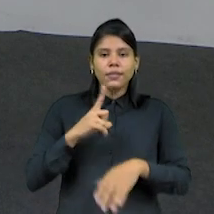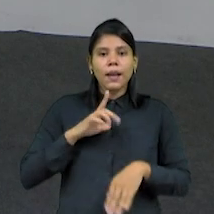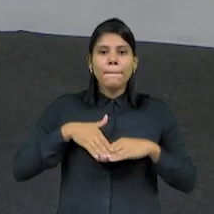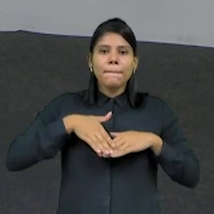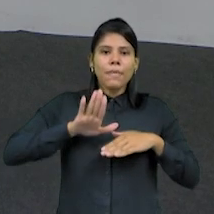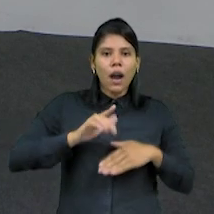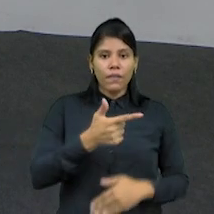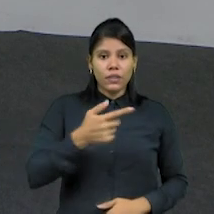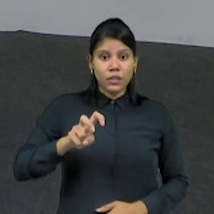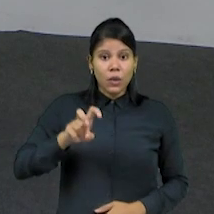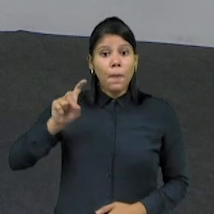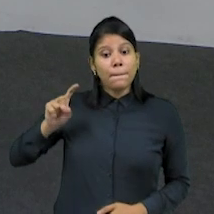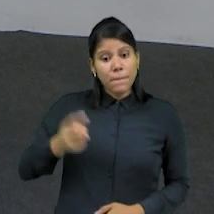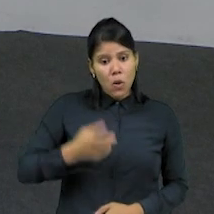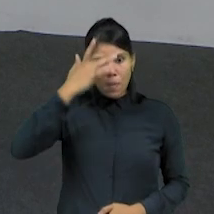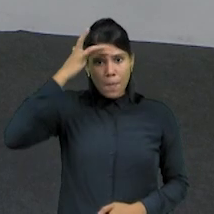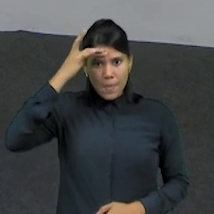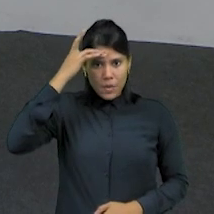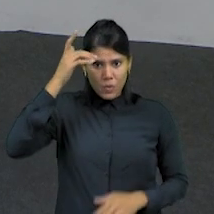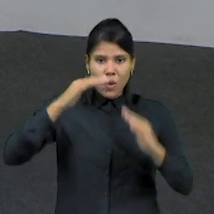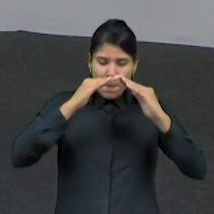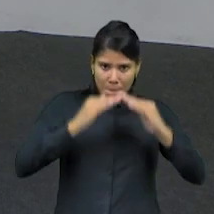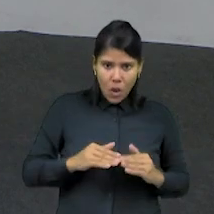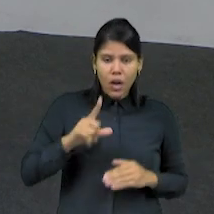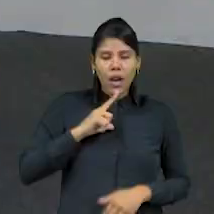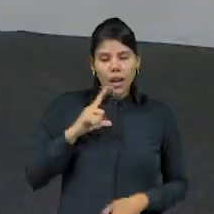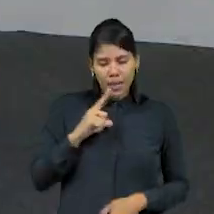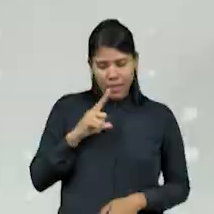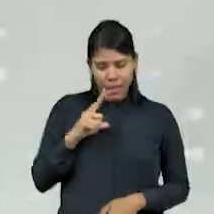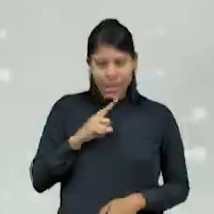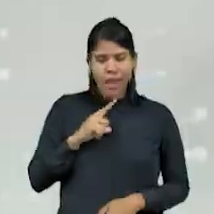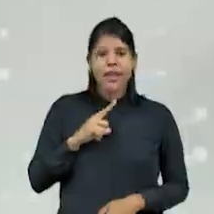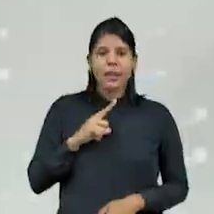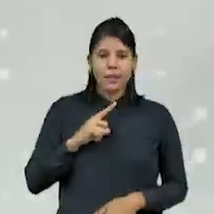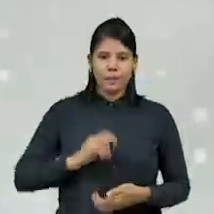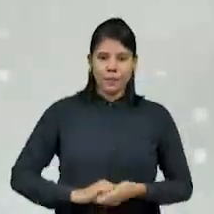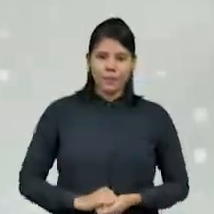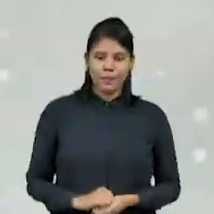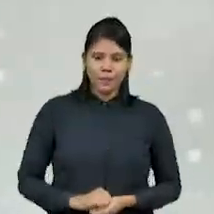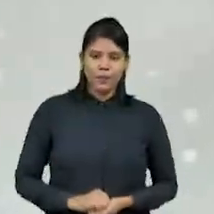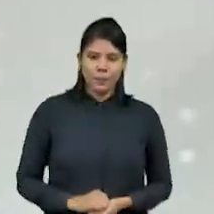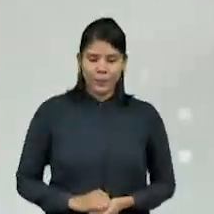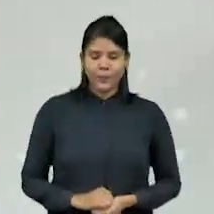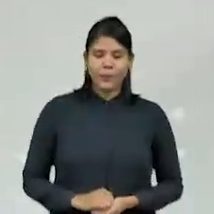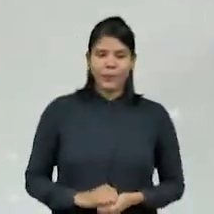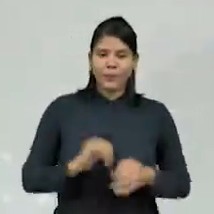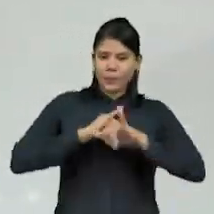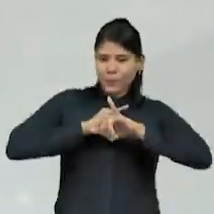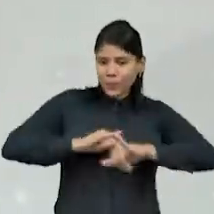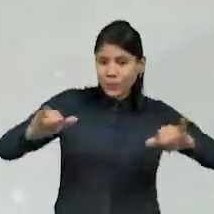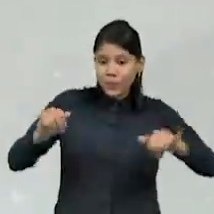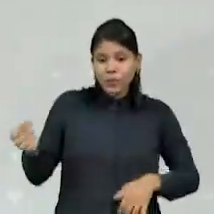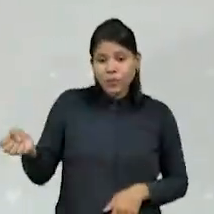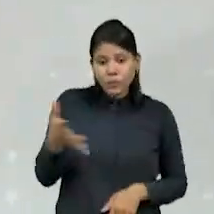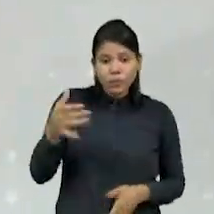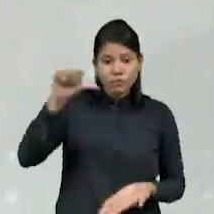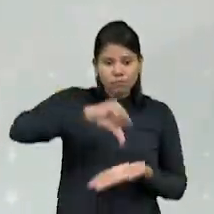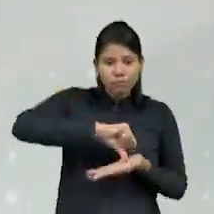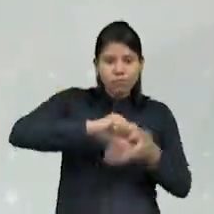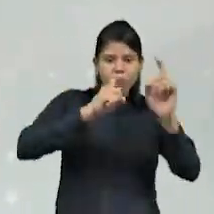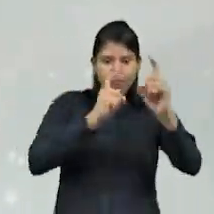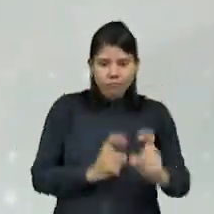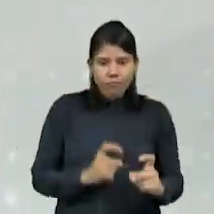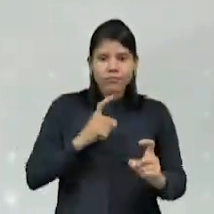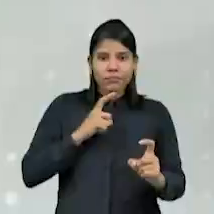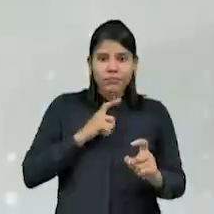habitantes sejam contempladas ainda neste ano. O lançamento das novas bases do CP Raio foi realizado